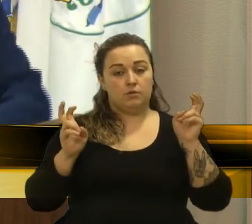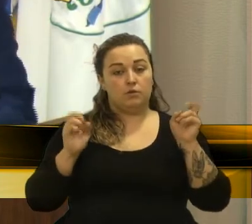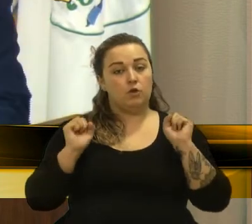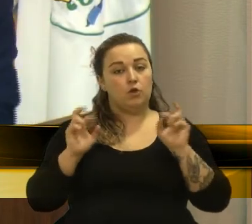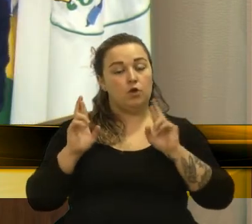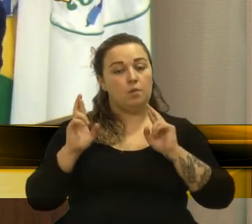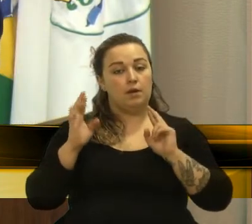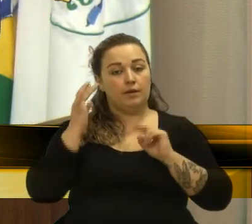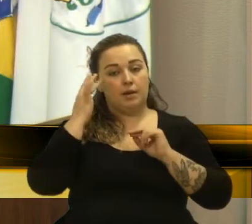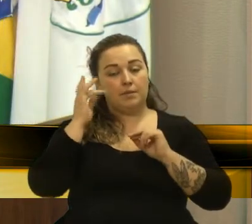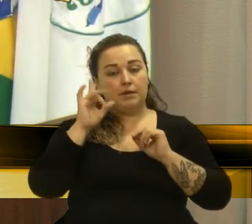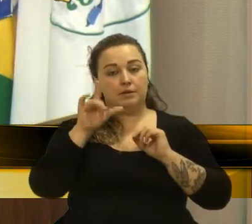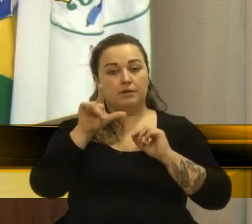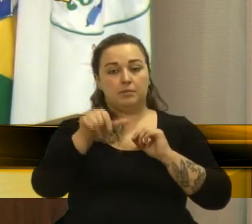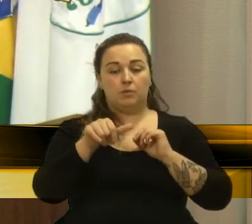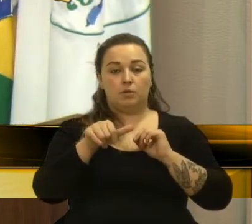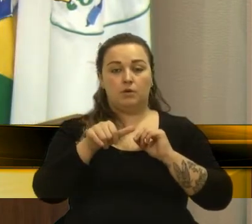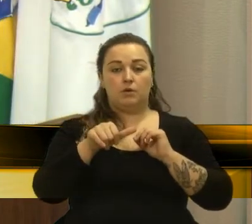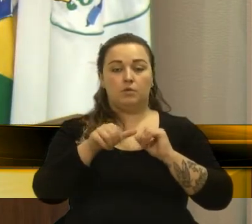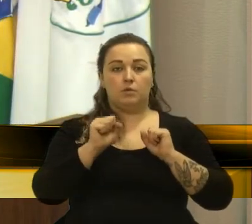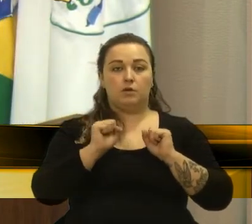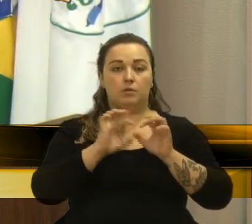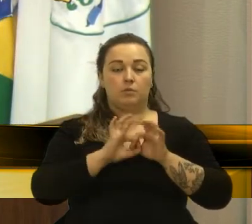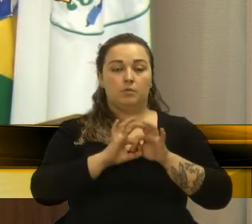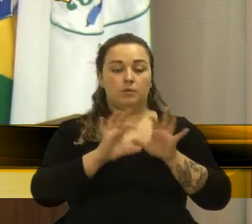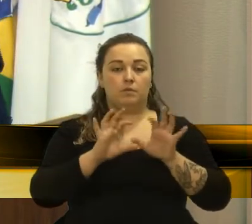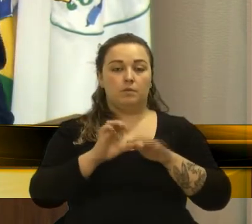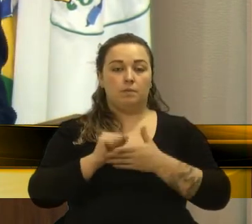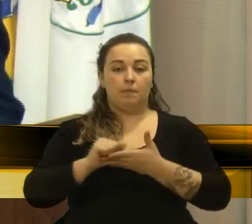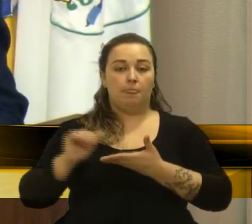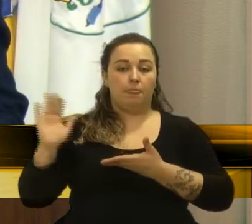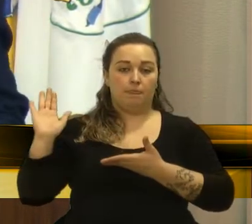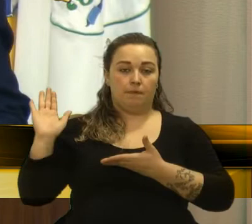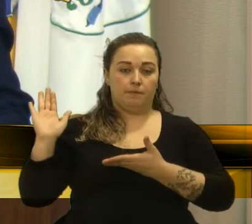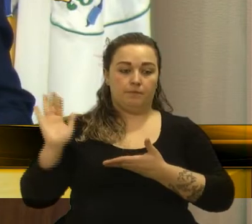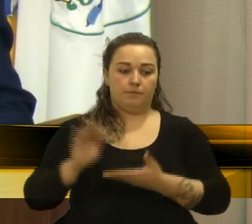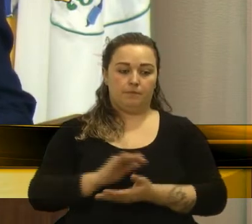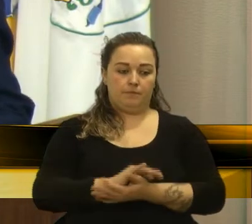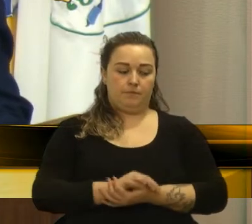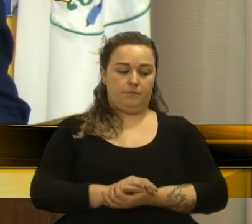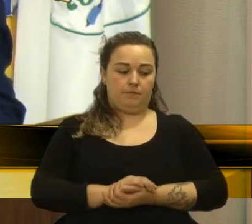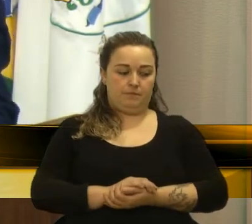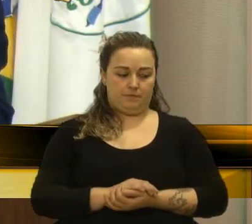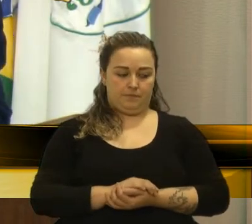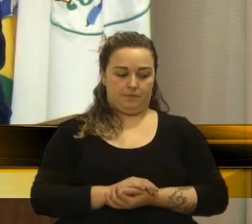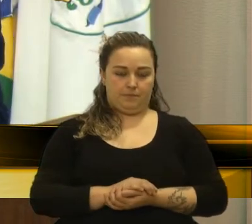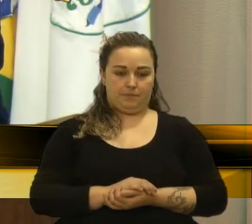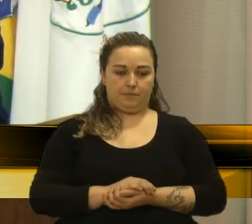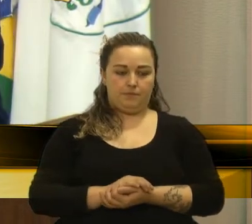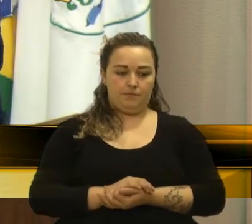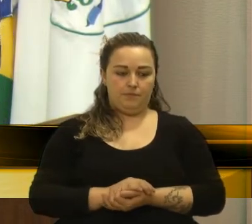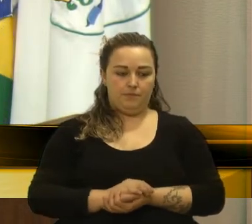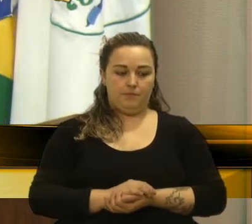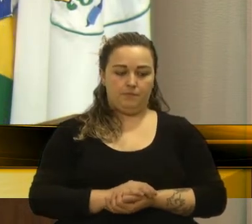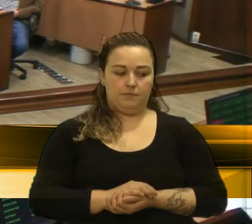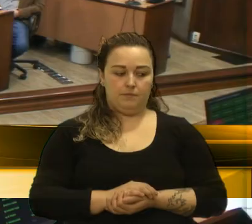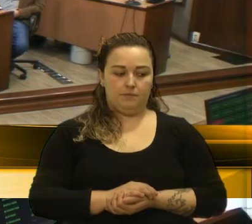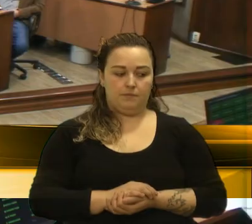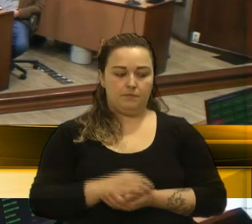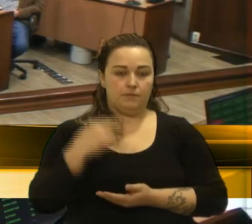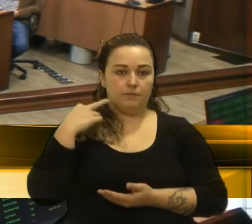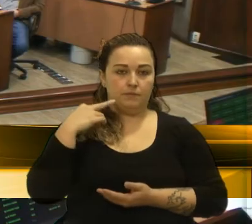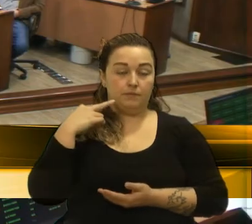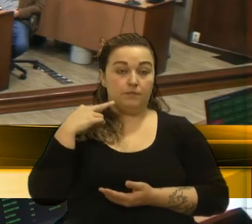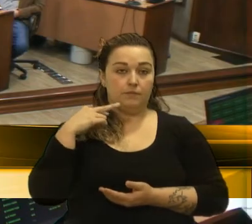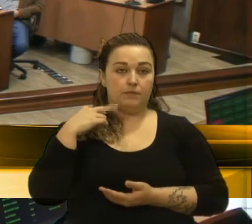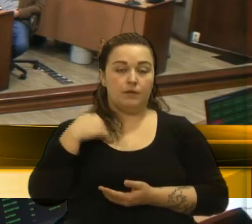estar oportunizando isso. Vereadora Adiló, uma pequena parte. Pode ir imediato. Vereadora Adiló, eu só gostaria